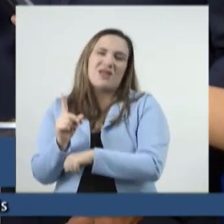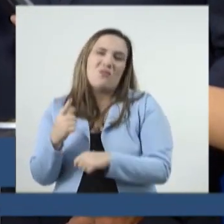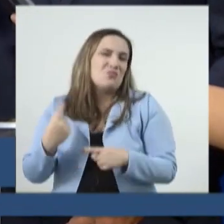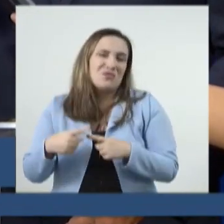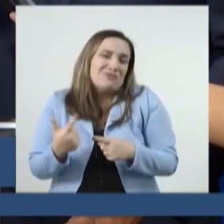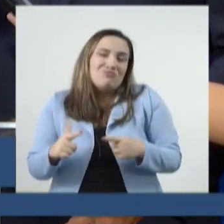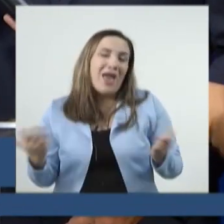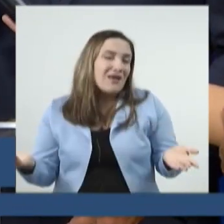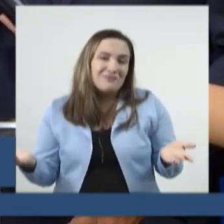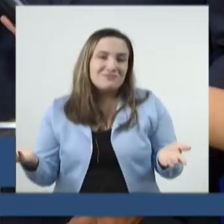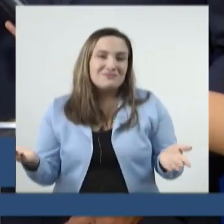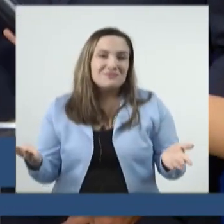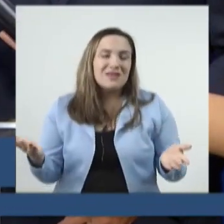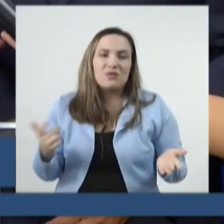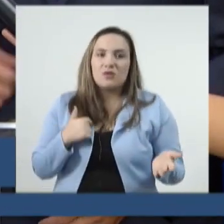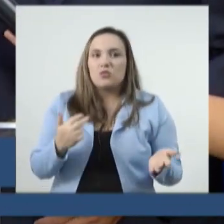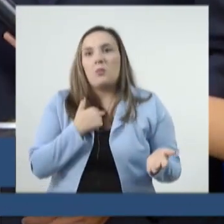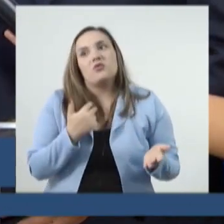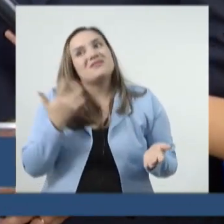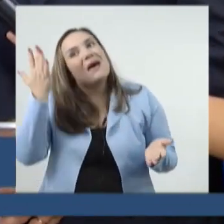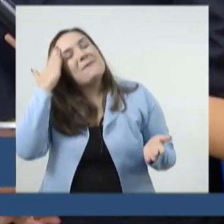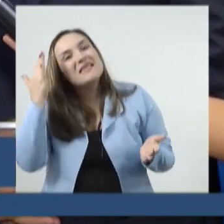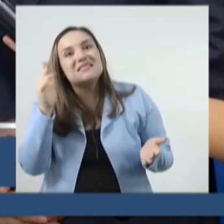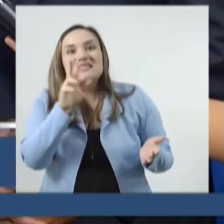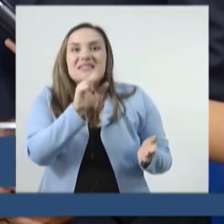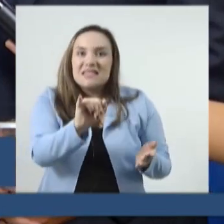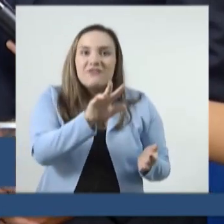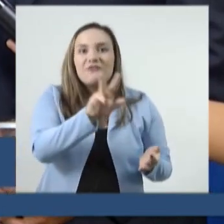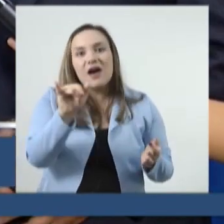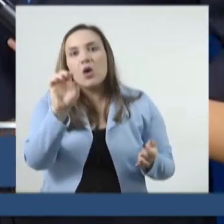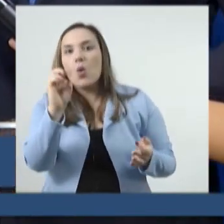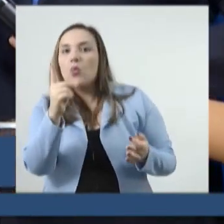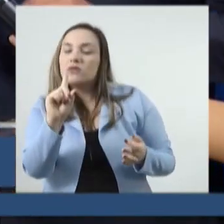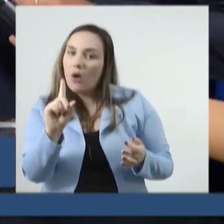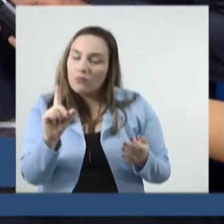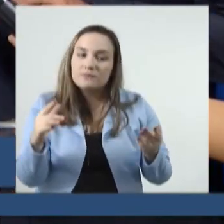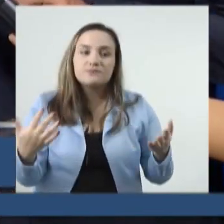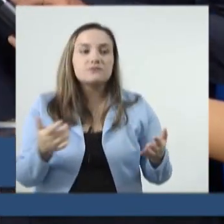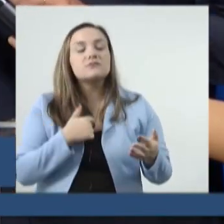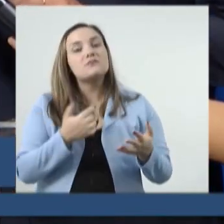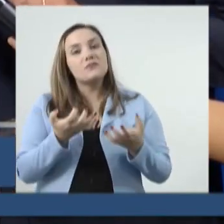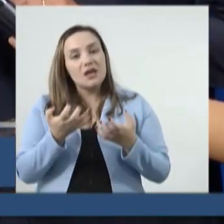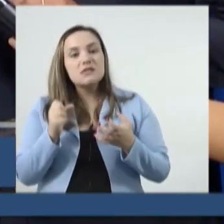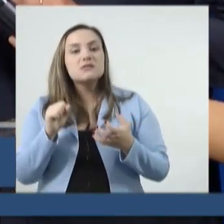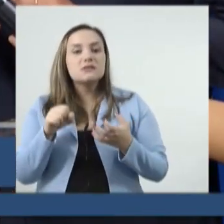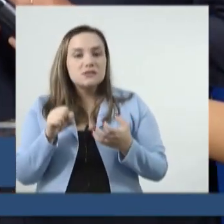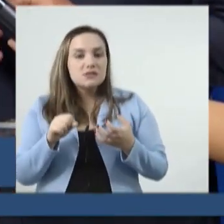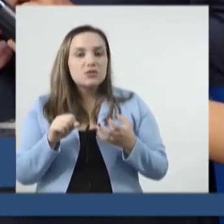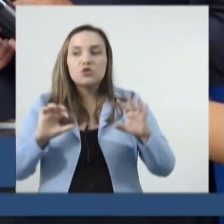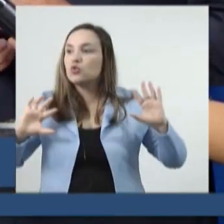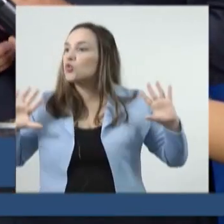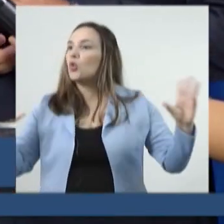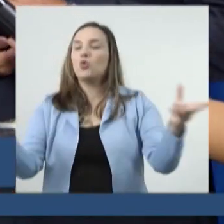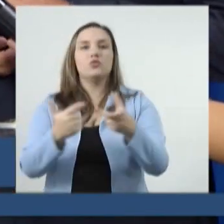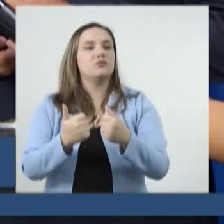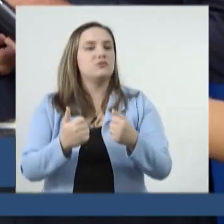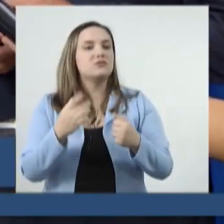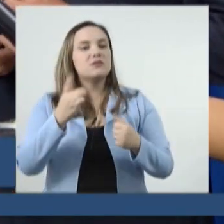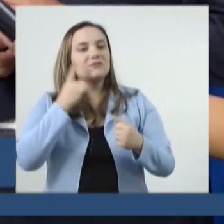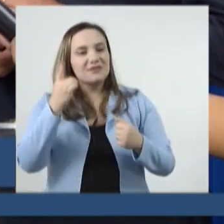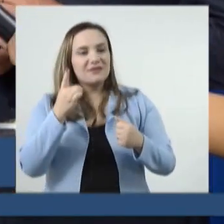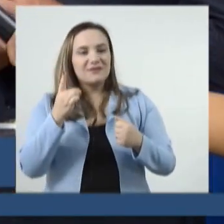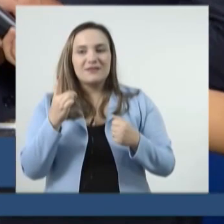tem acontecido, então nós não podemos antecipar isso. Com relação às eleições, eu espero convencê-los todos a apoiar os meus